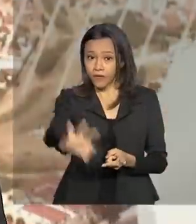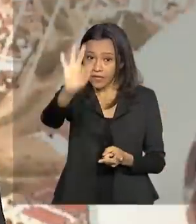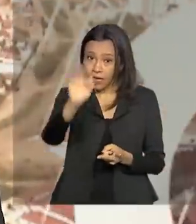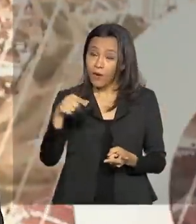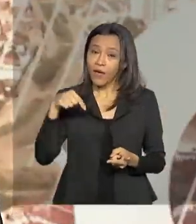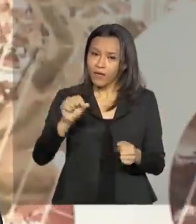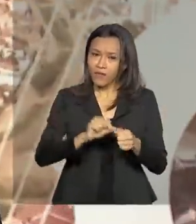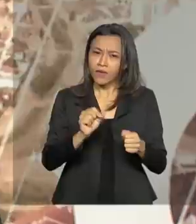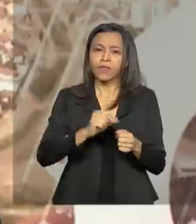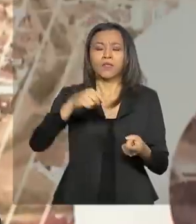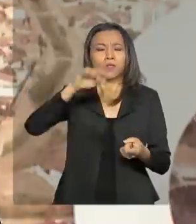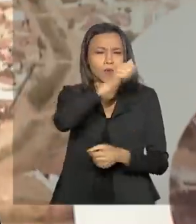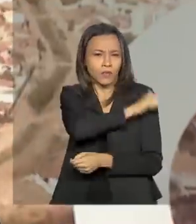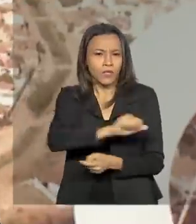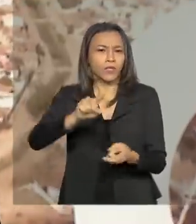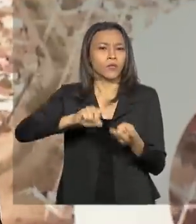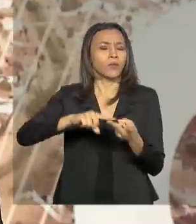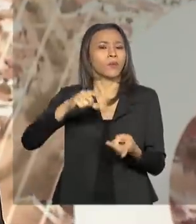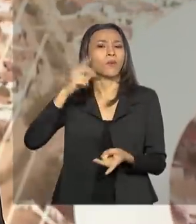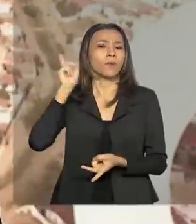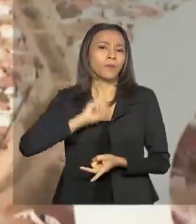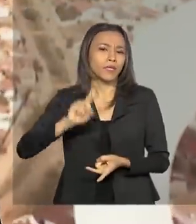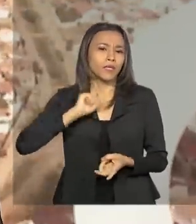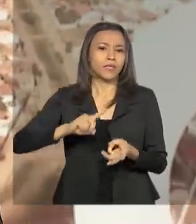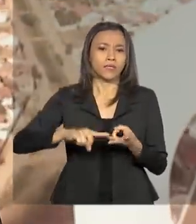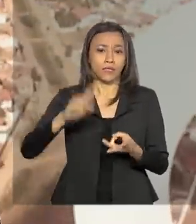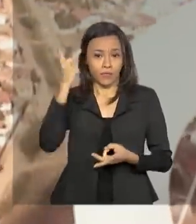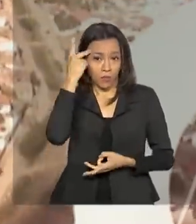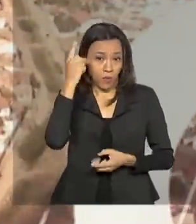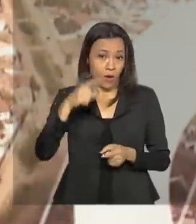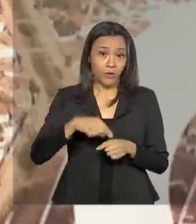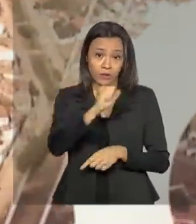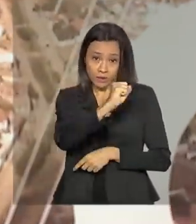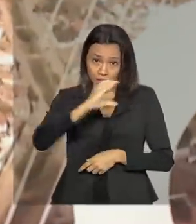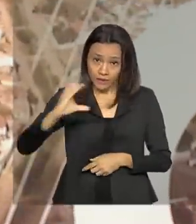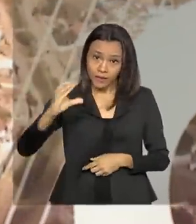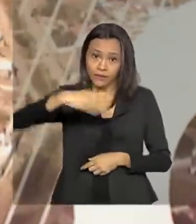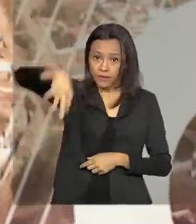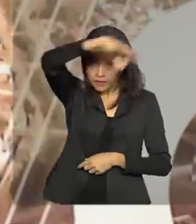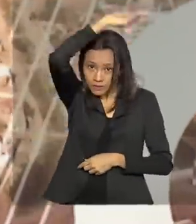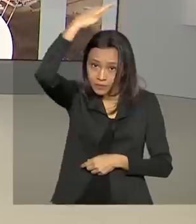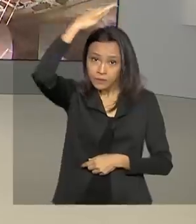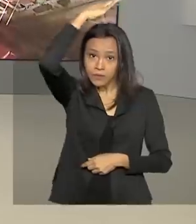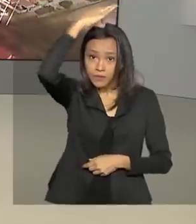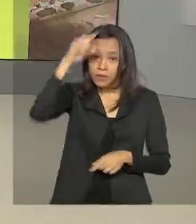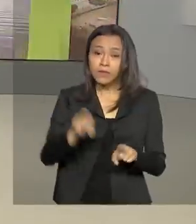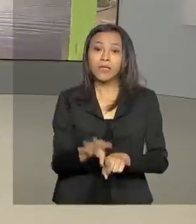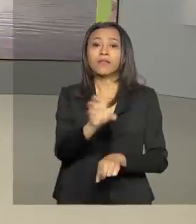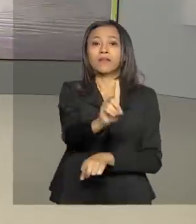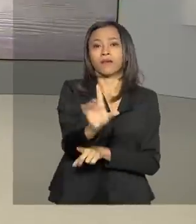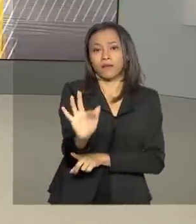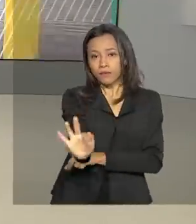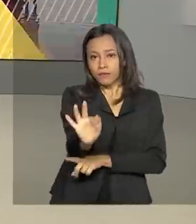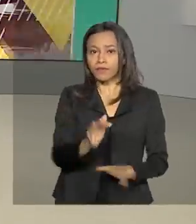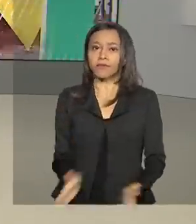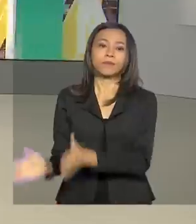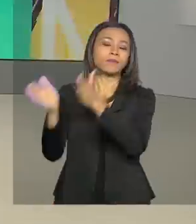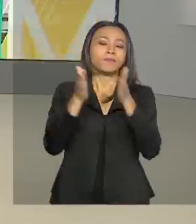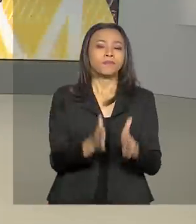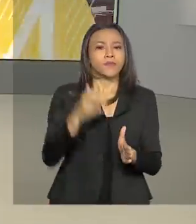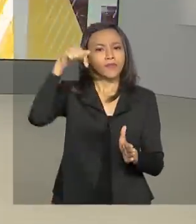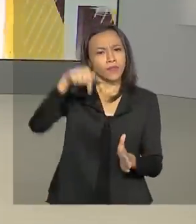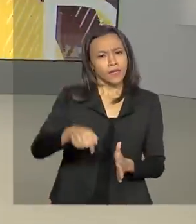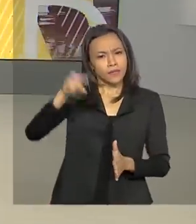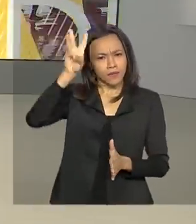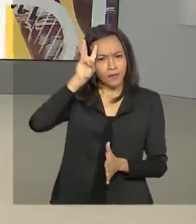no Rio de Janeiro, Minas Gerais, São Paulo, Santa Catarina, Espírito Santo e Distrito Federal. E nesta terça-feira, o ministro